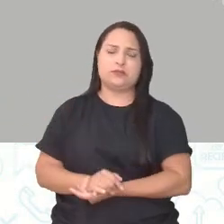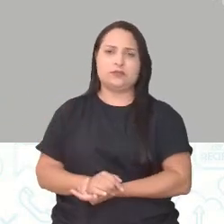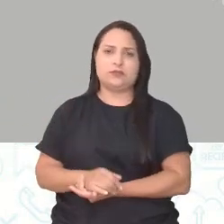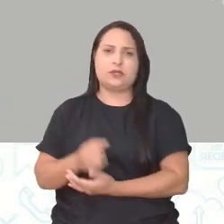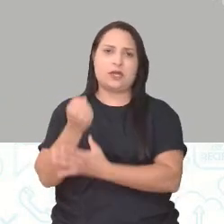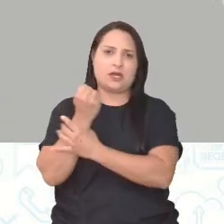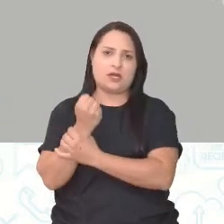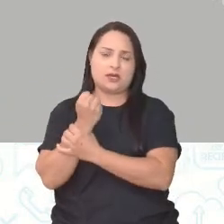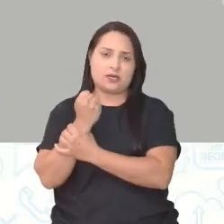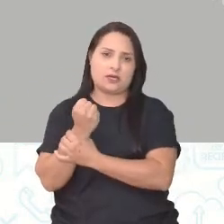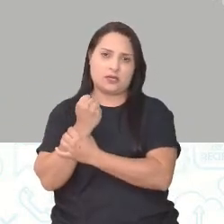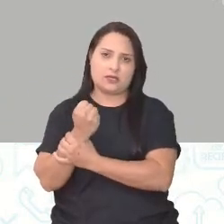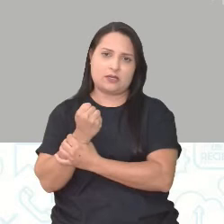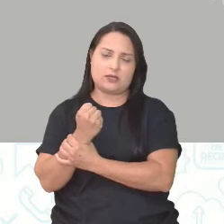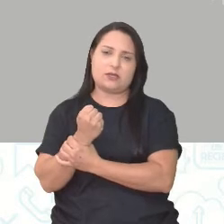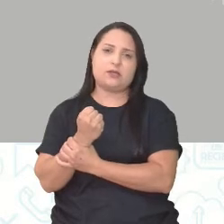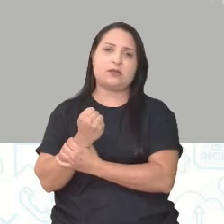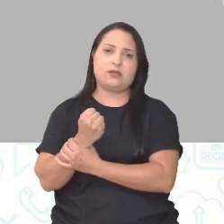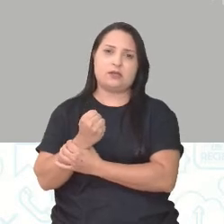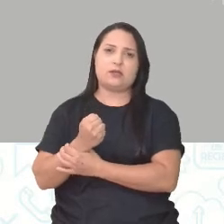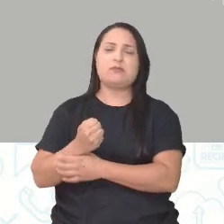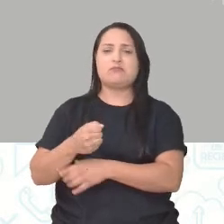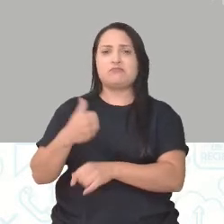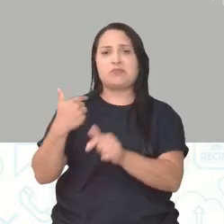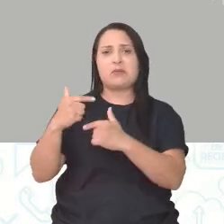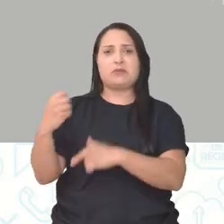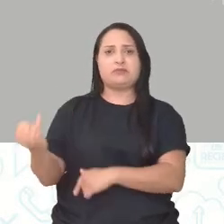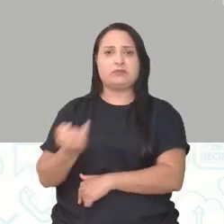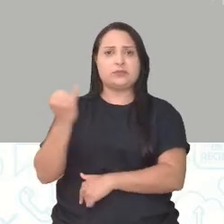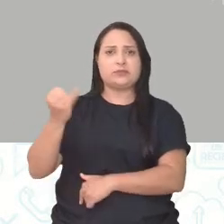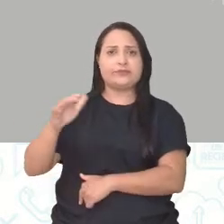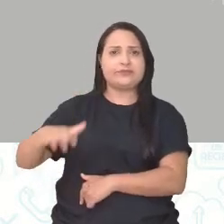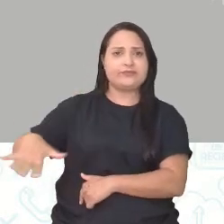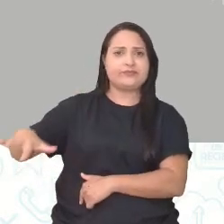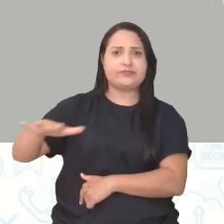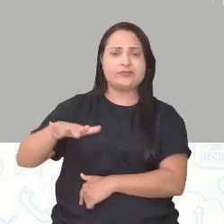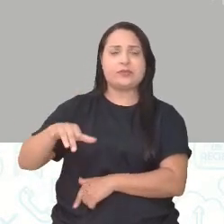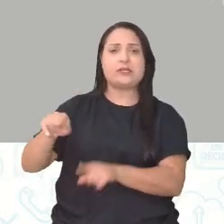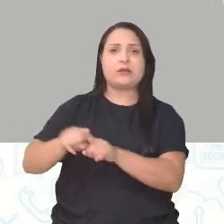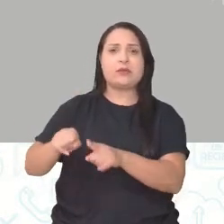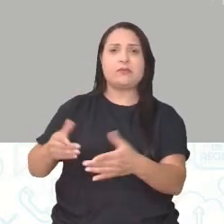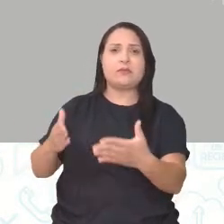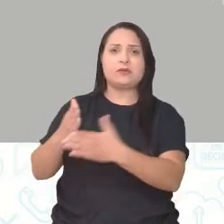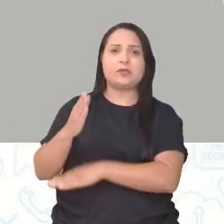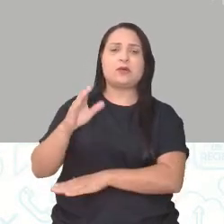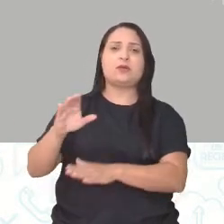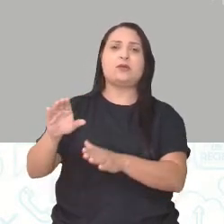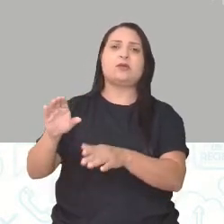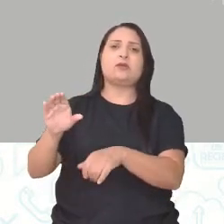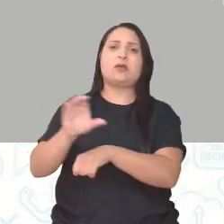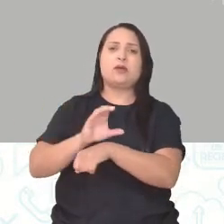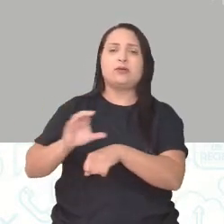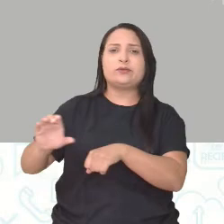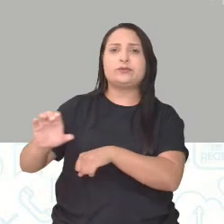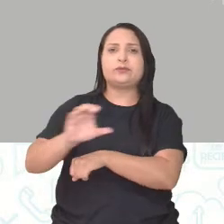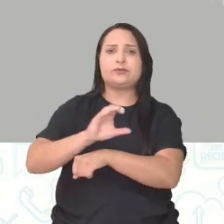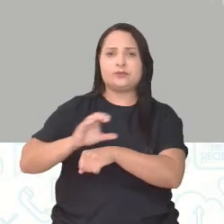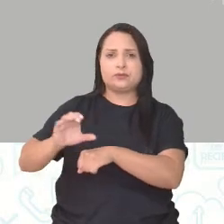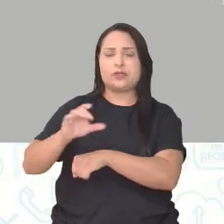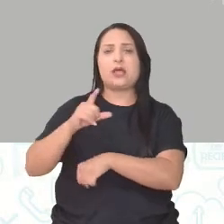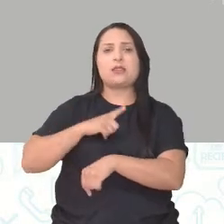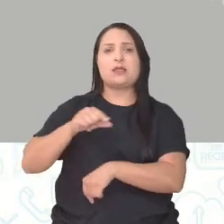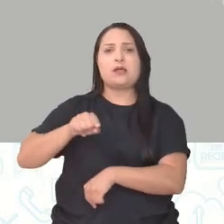Garantisse cargos importantes para essas pessoas. E aprovação de uma constituição que seria promulgada em